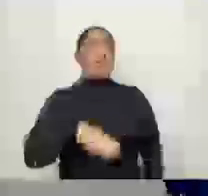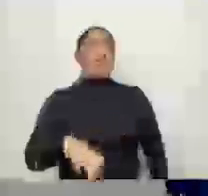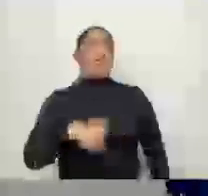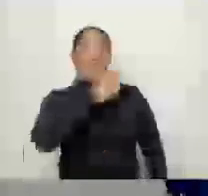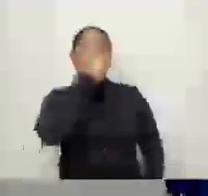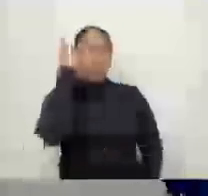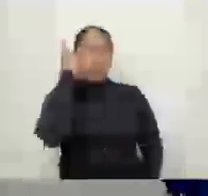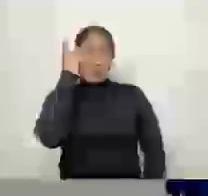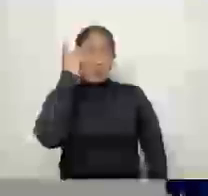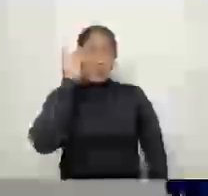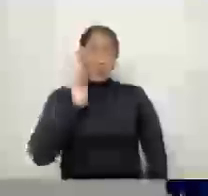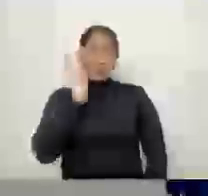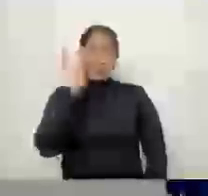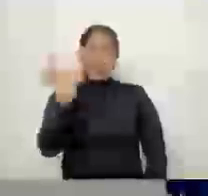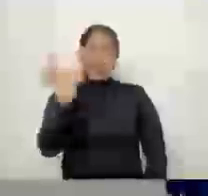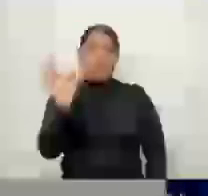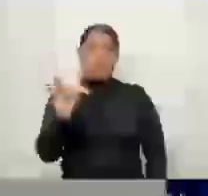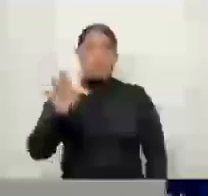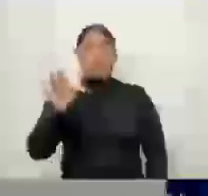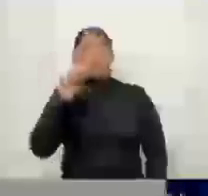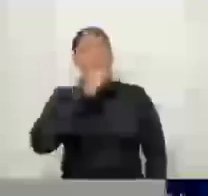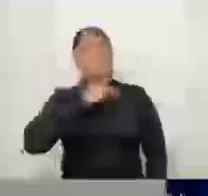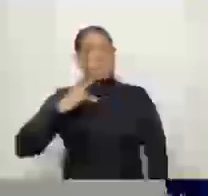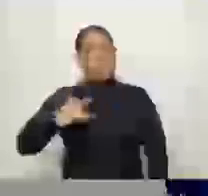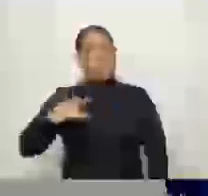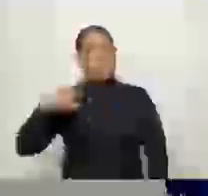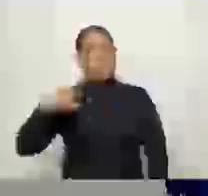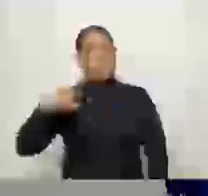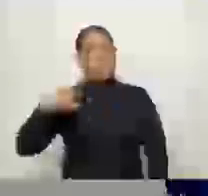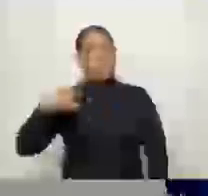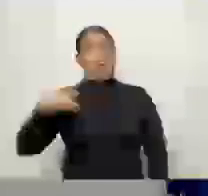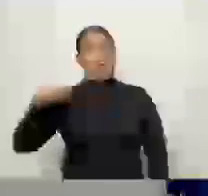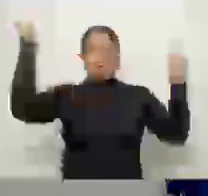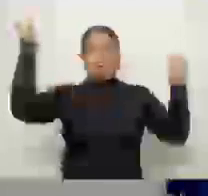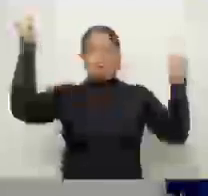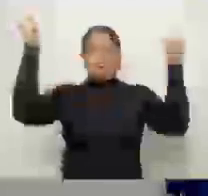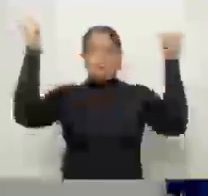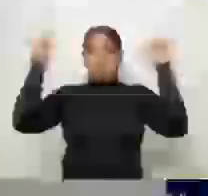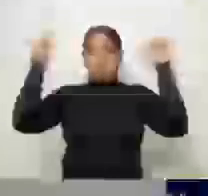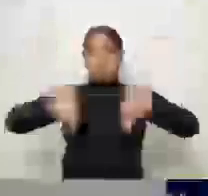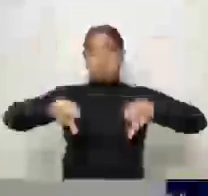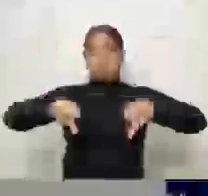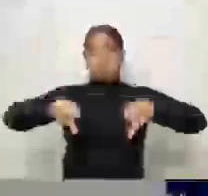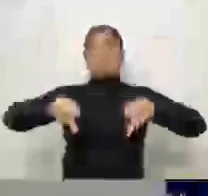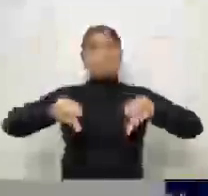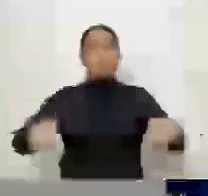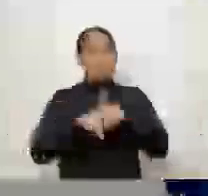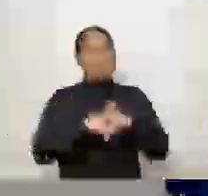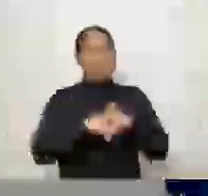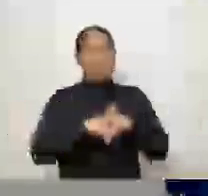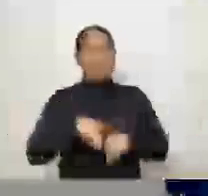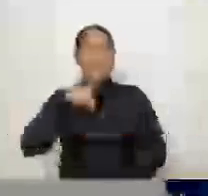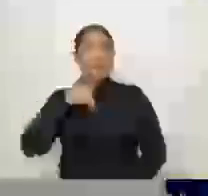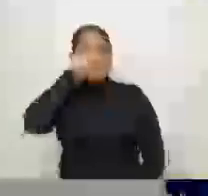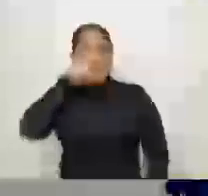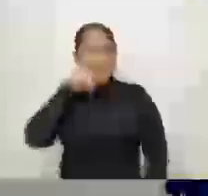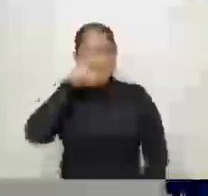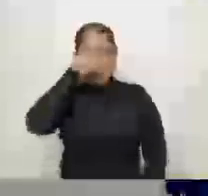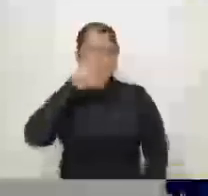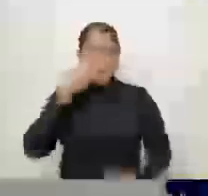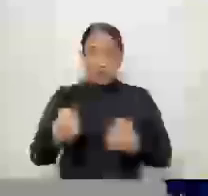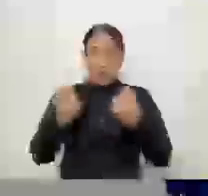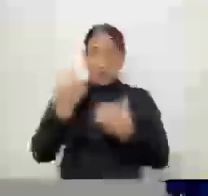materiais extremamente inflamáveis. Então, vamos pedir aí essa atenção e esse carinho da